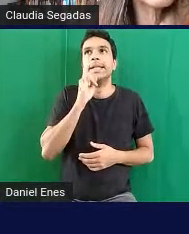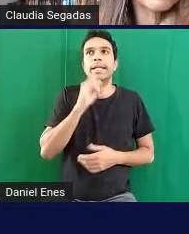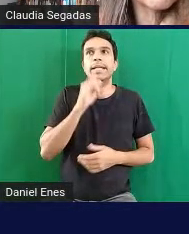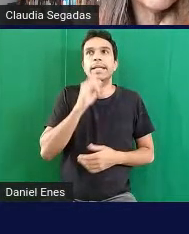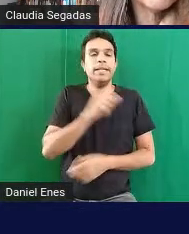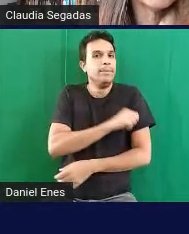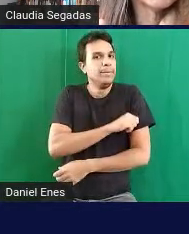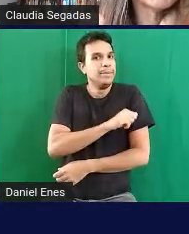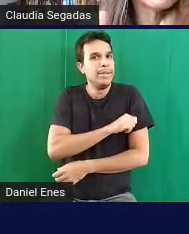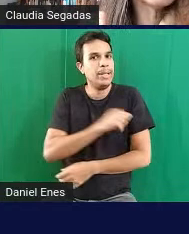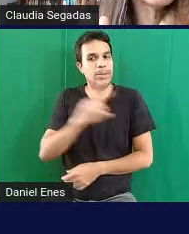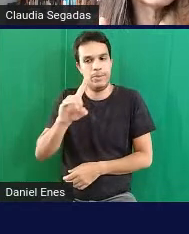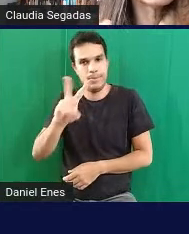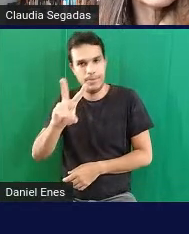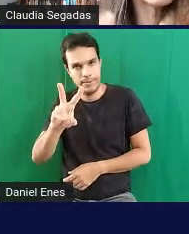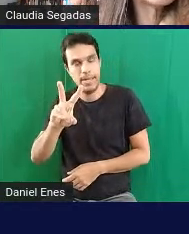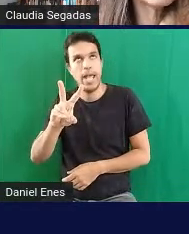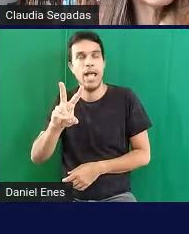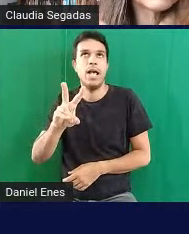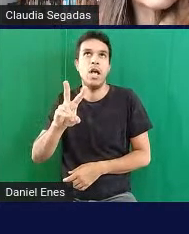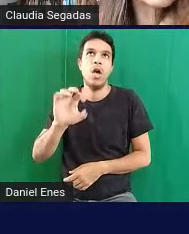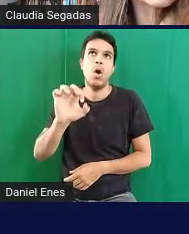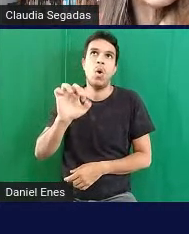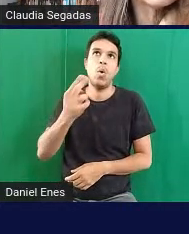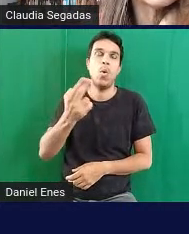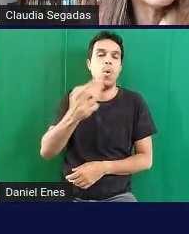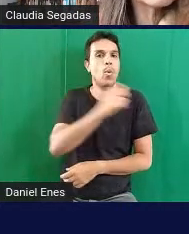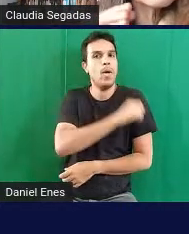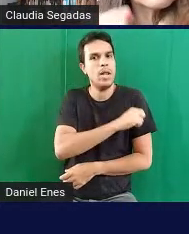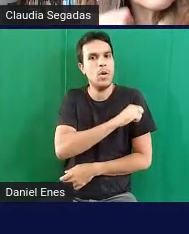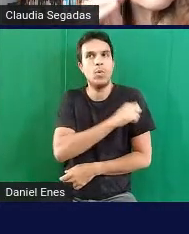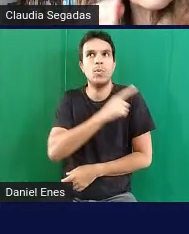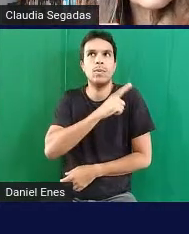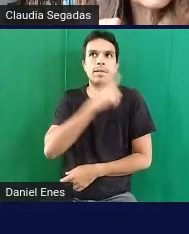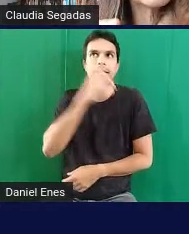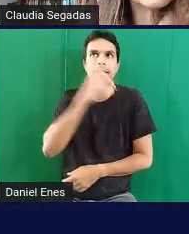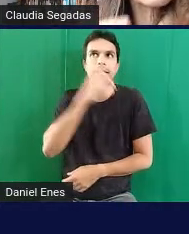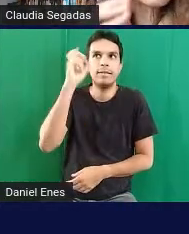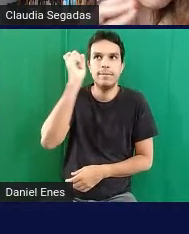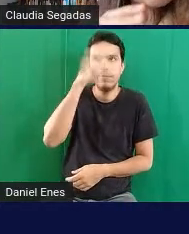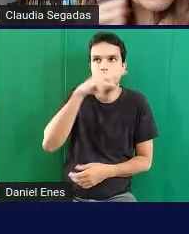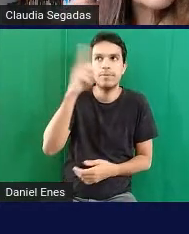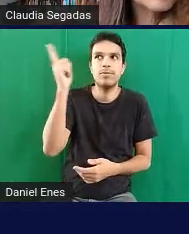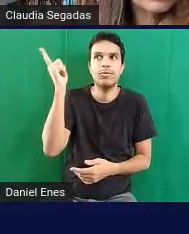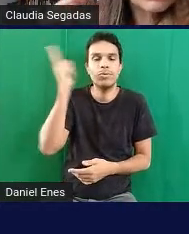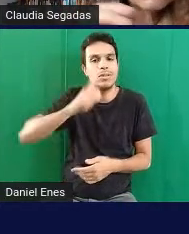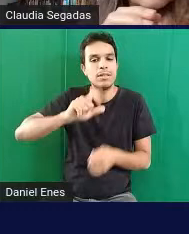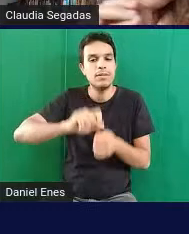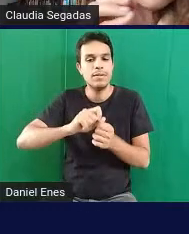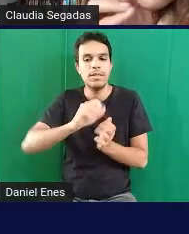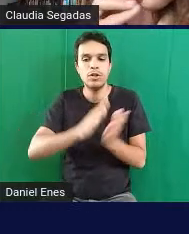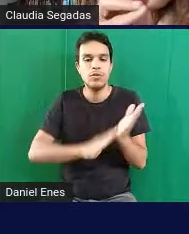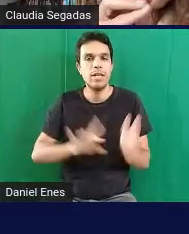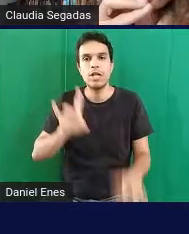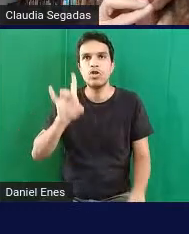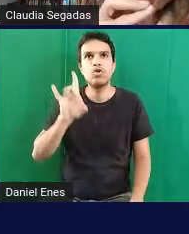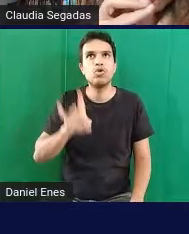deficiência visual ou um aluno que tenha dificuldade em conseguir realizar atividade somente